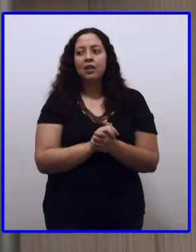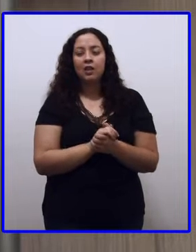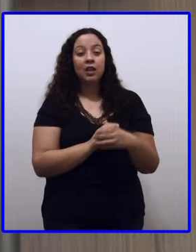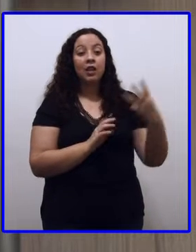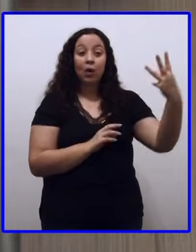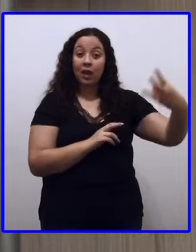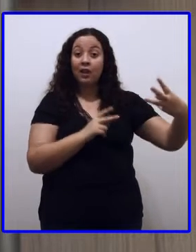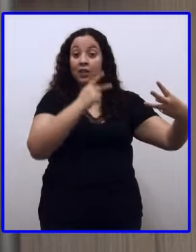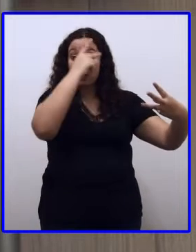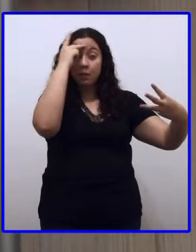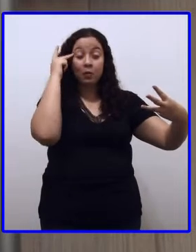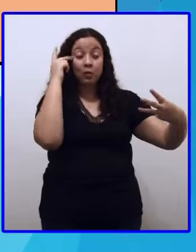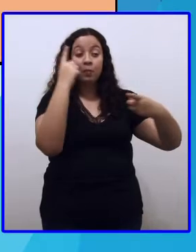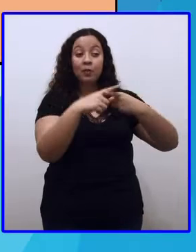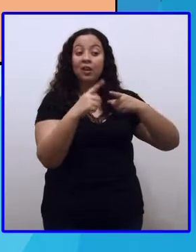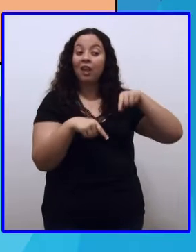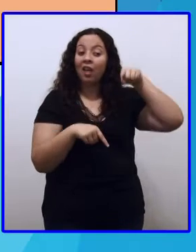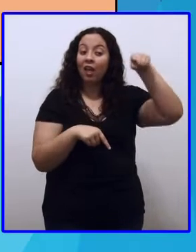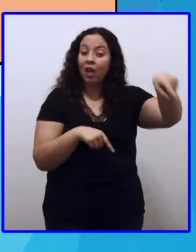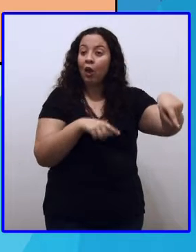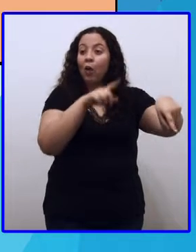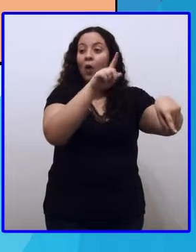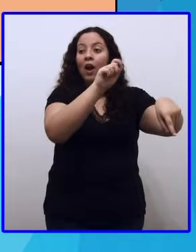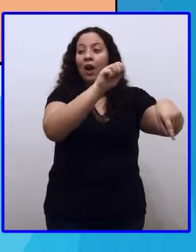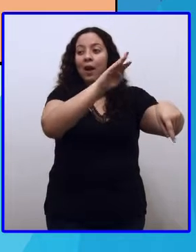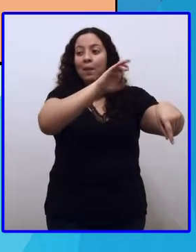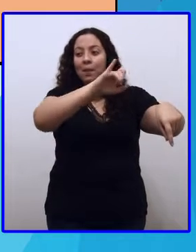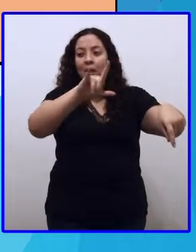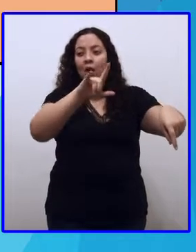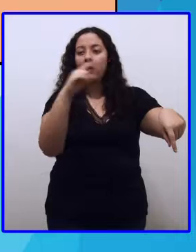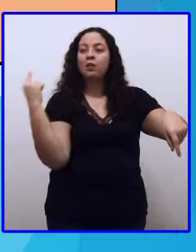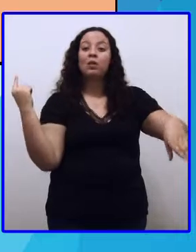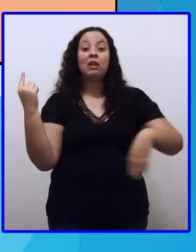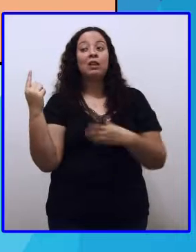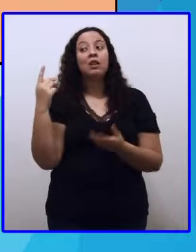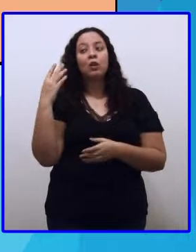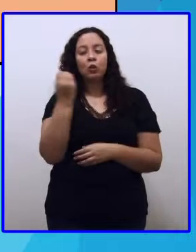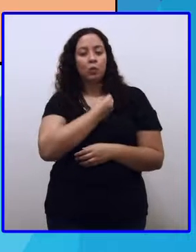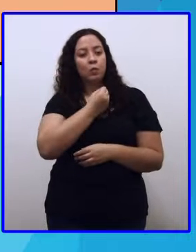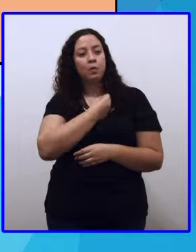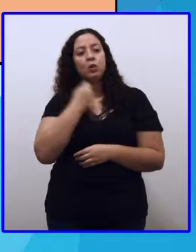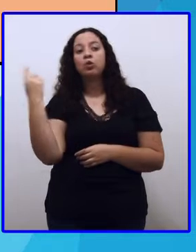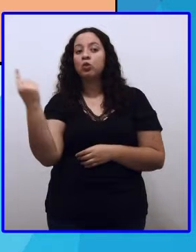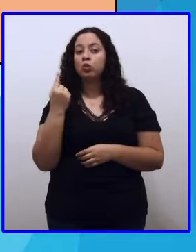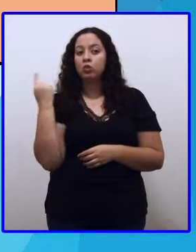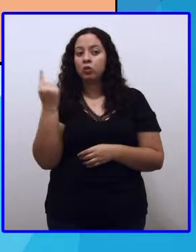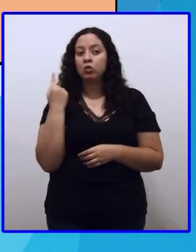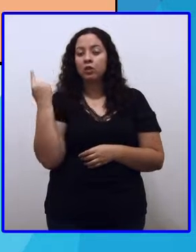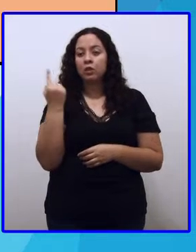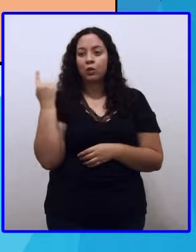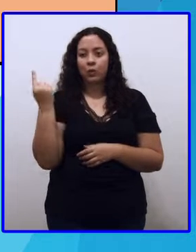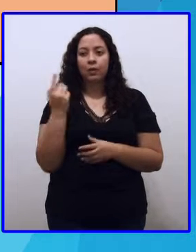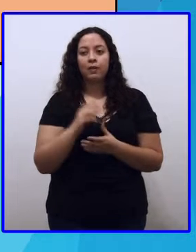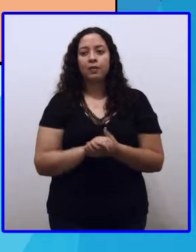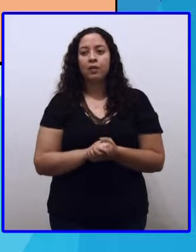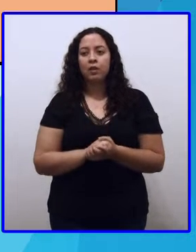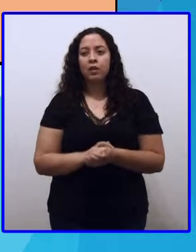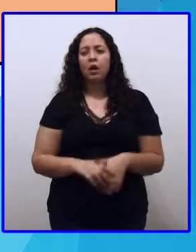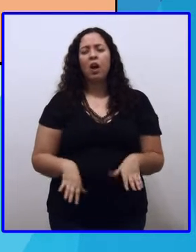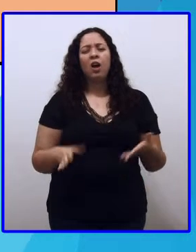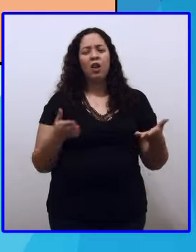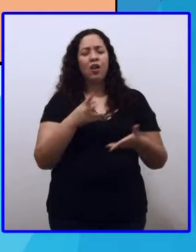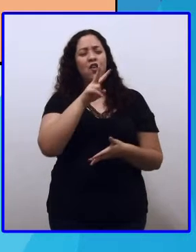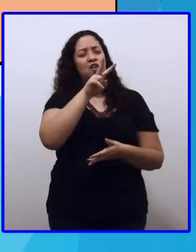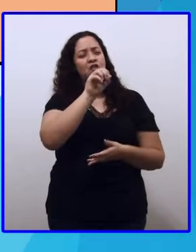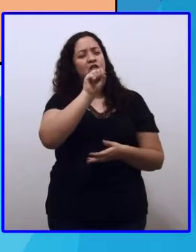singular. Muito bem. Vós ides de carro para casa. A pessoa gramatical aí, no caso, seria o vós. Mas qual